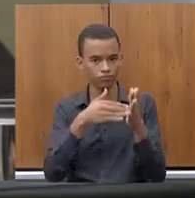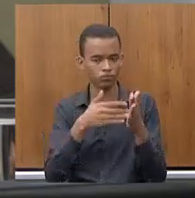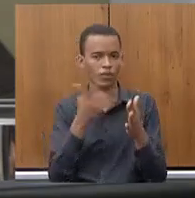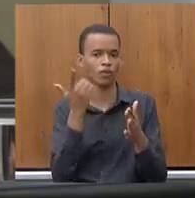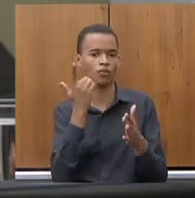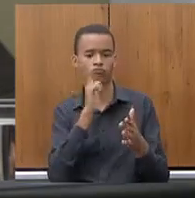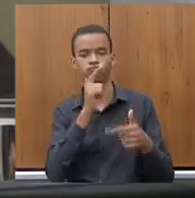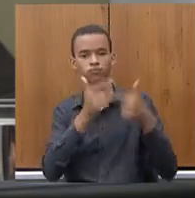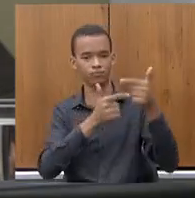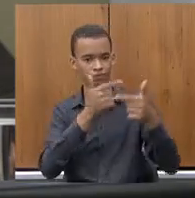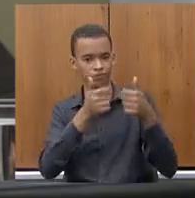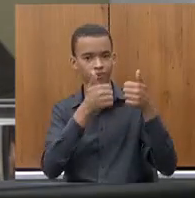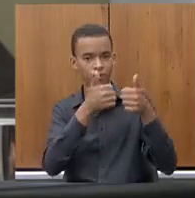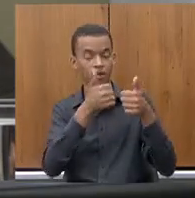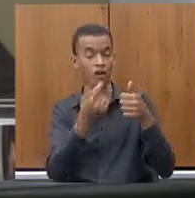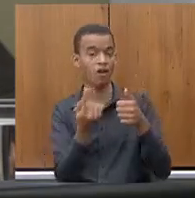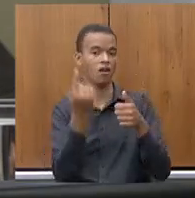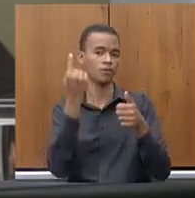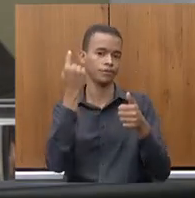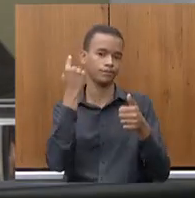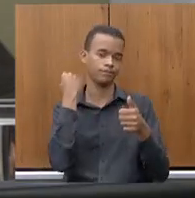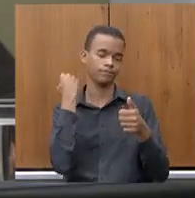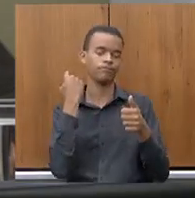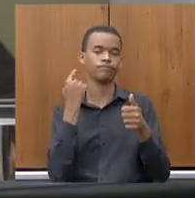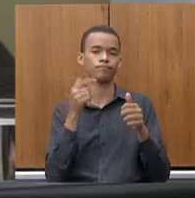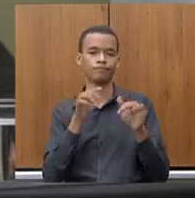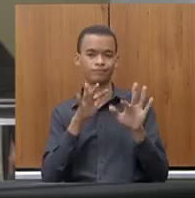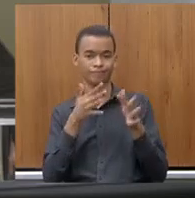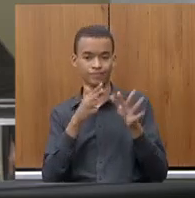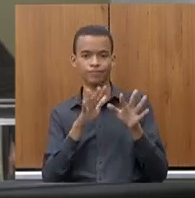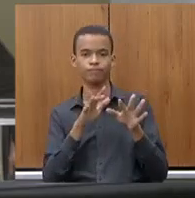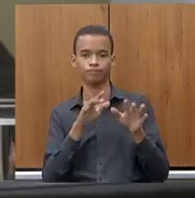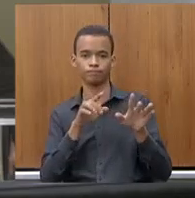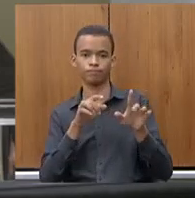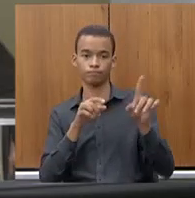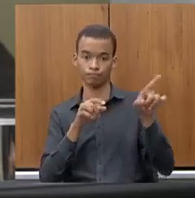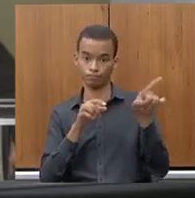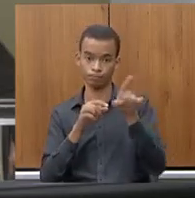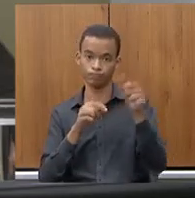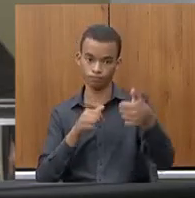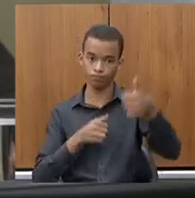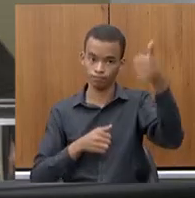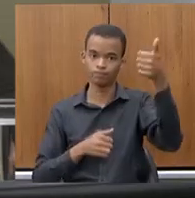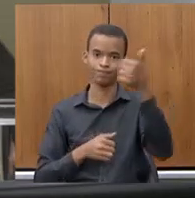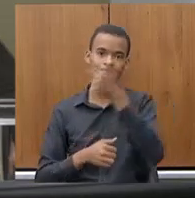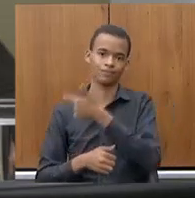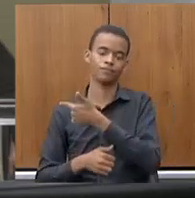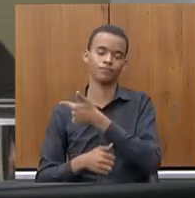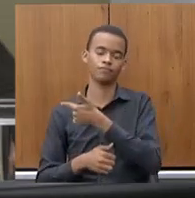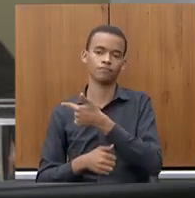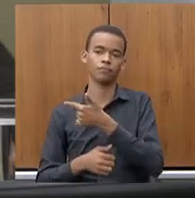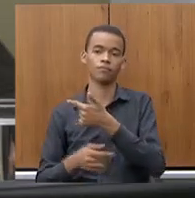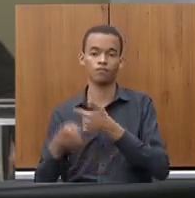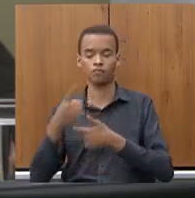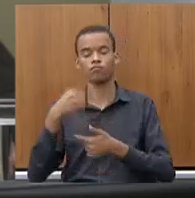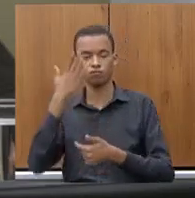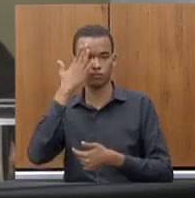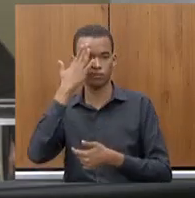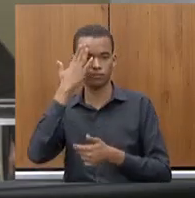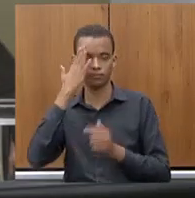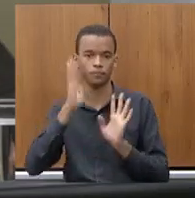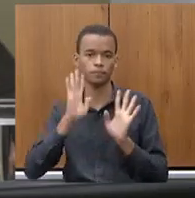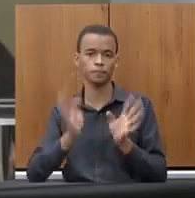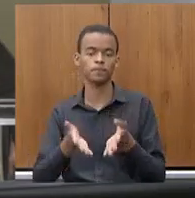detalhe e discussão números e fatos provam isso eu vejo que quando se relaciona a